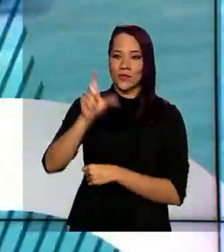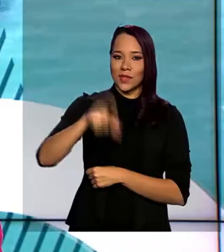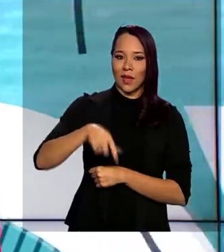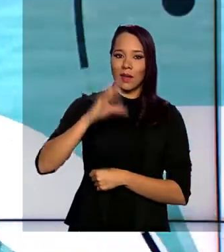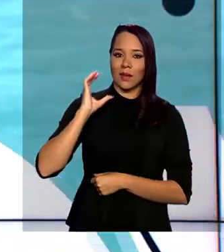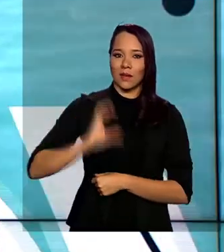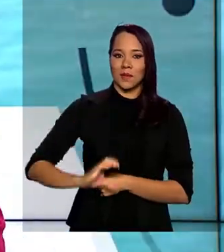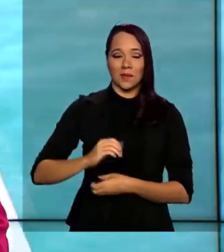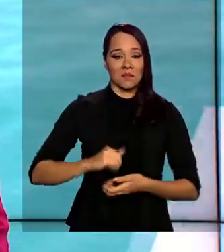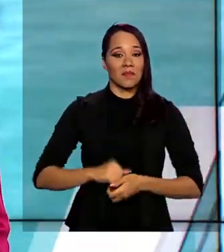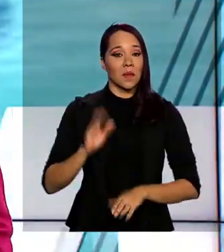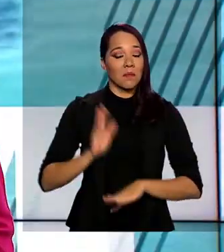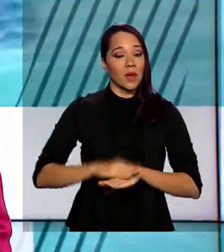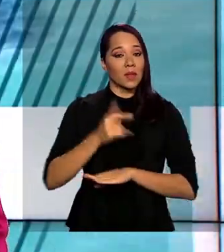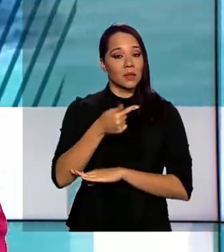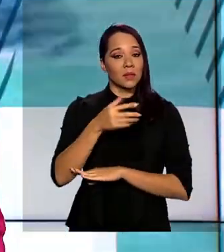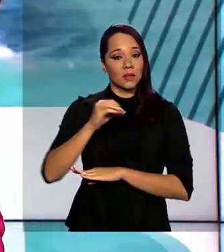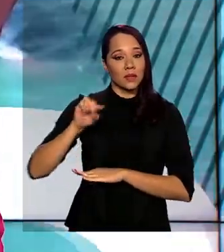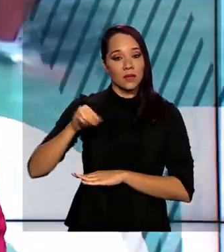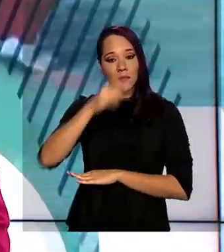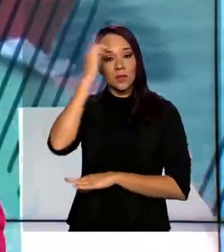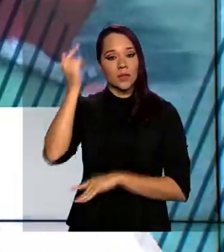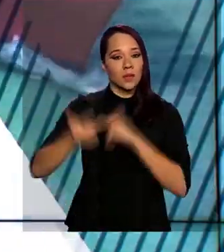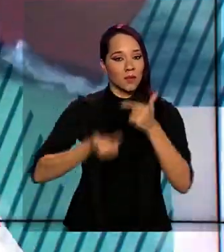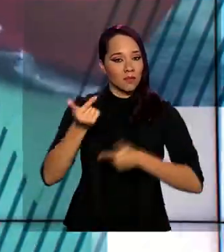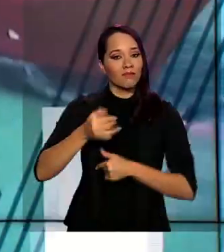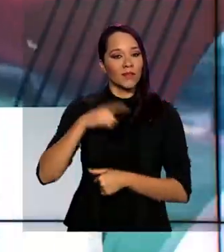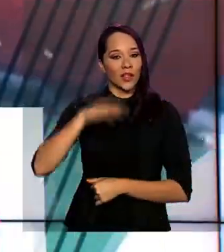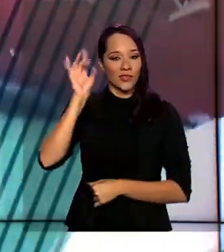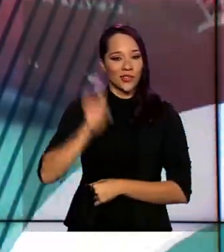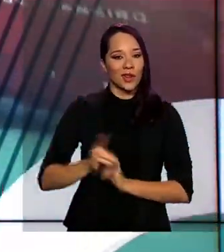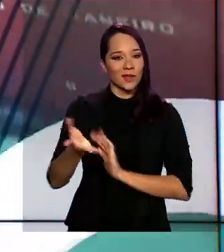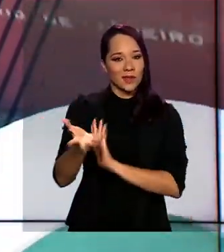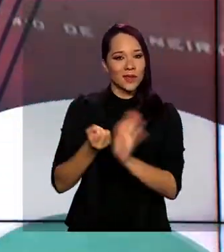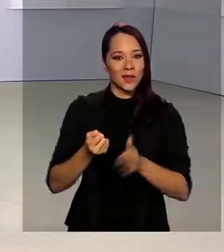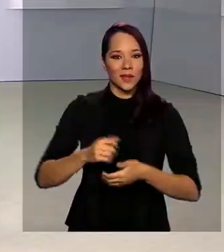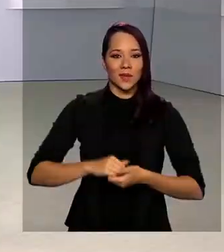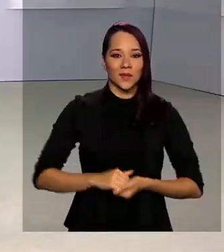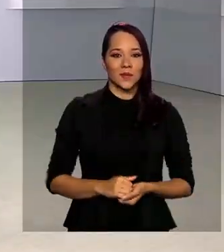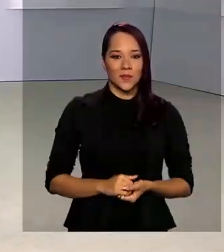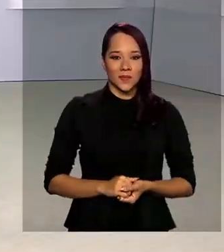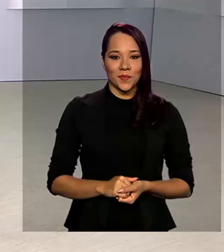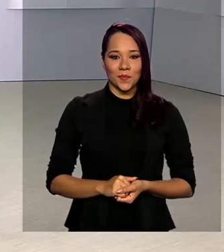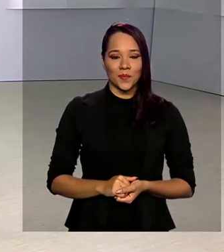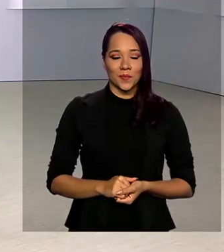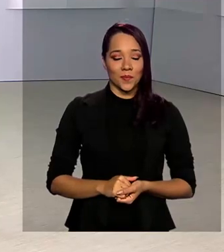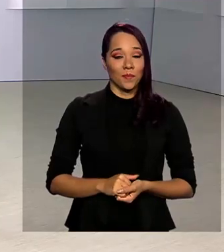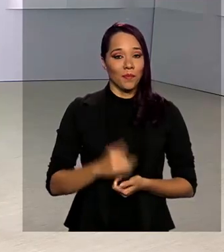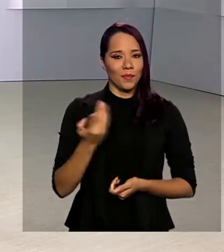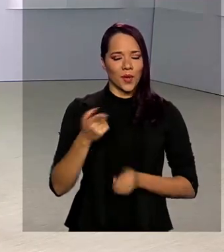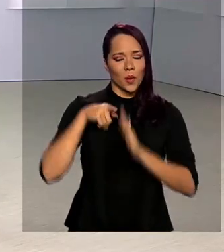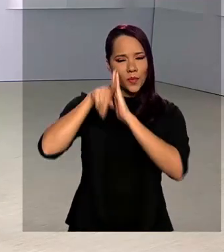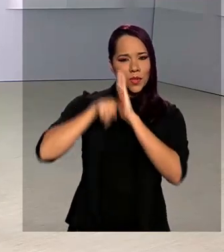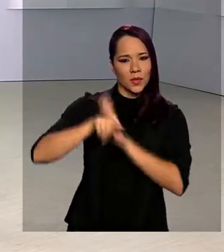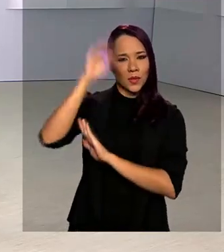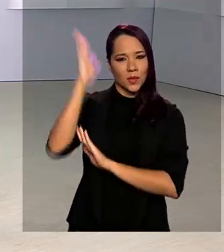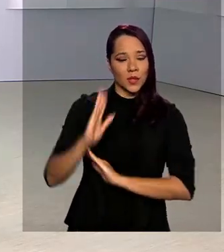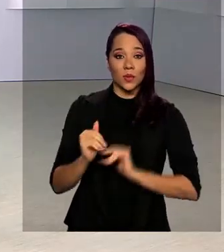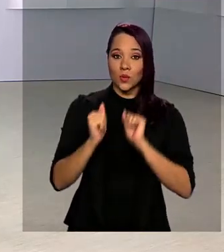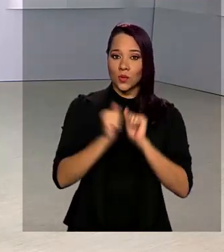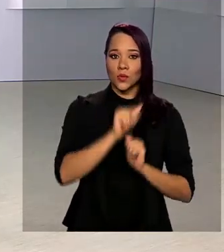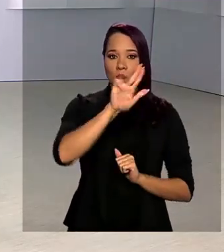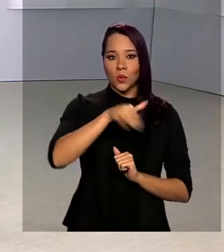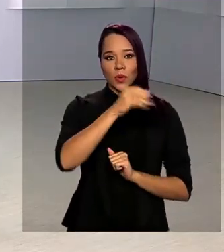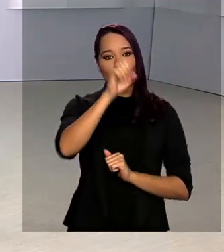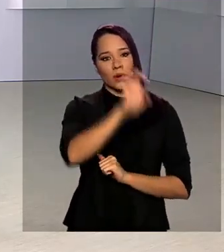cidadão. Mais de 700 mil trabalhadores têm direito ao saque. Um estudo brasileiro em parceria com a União